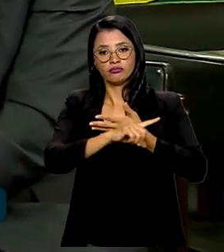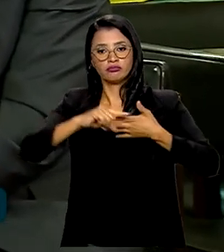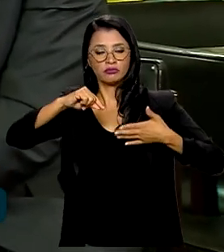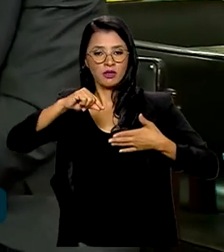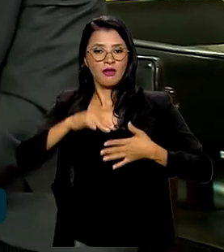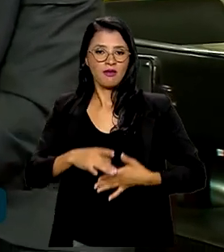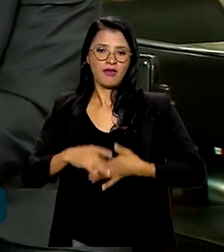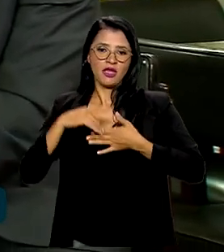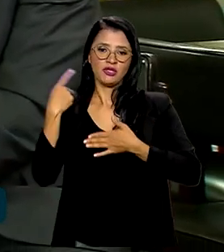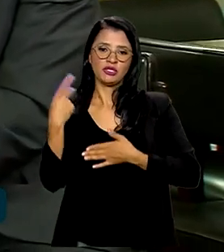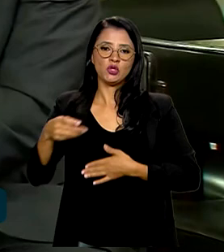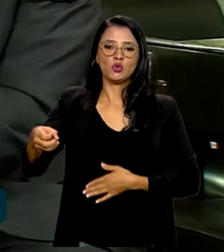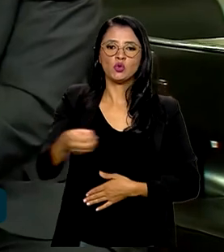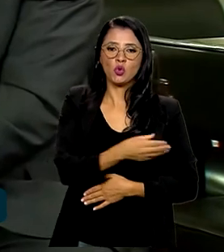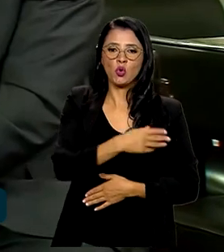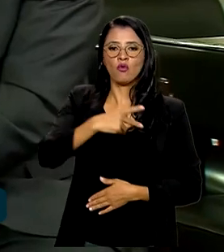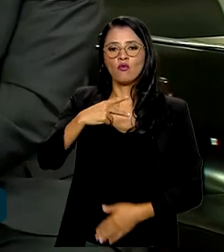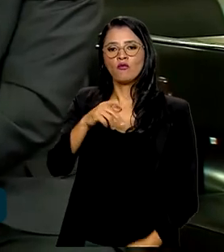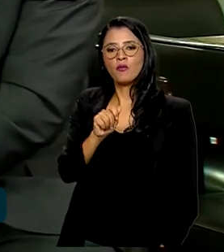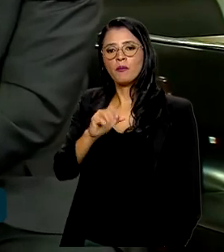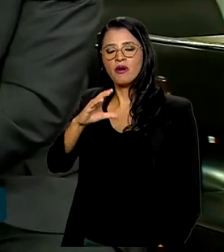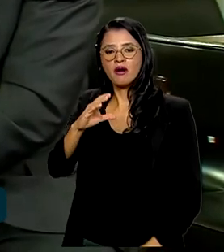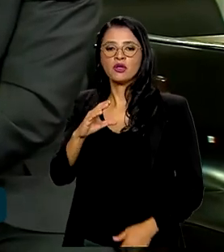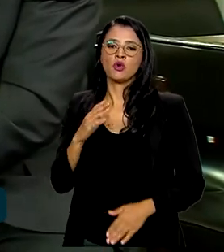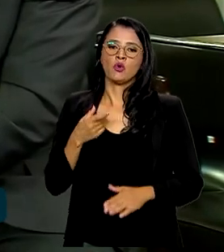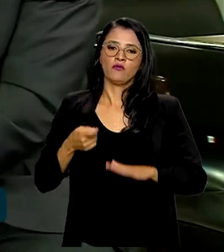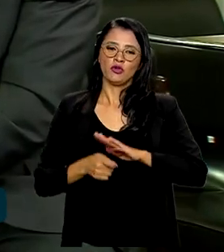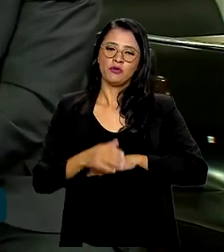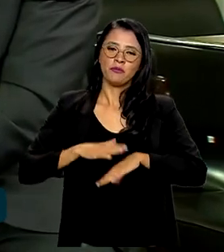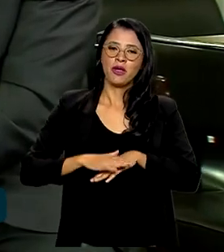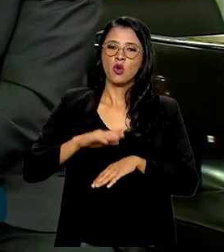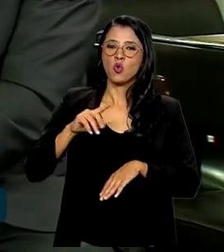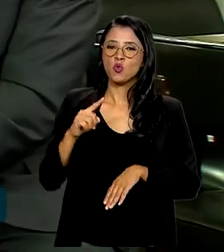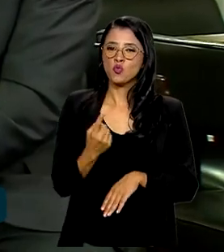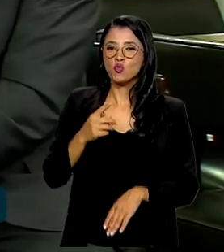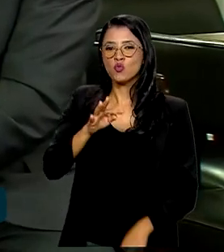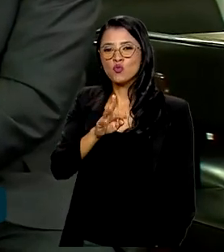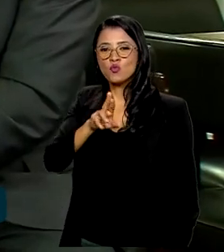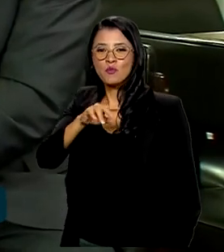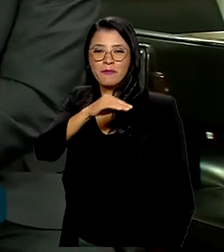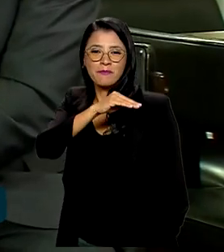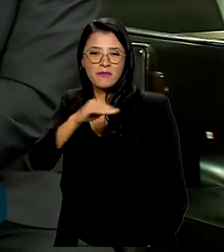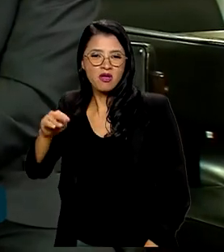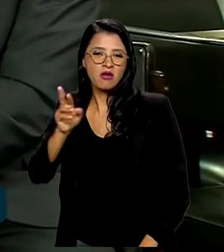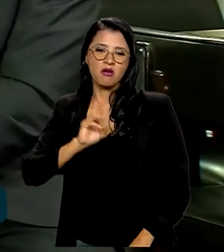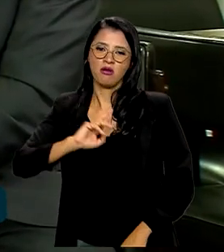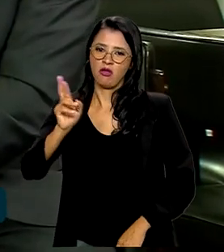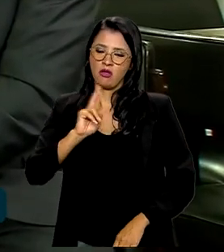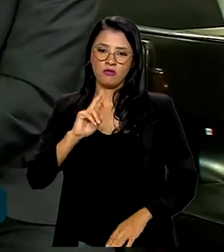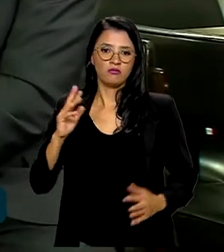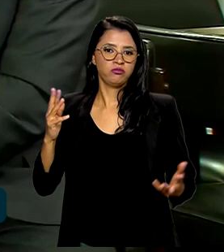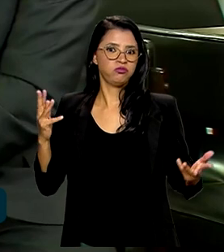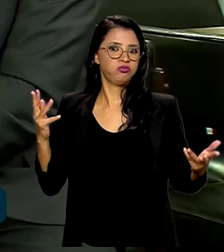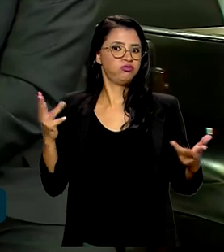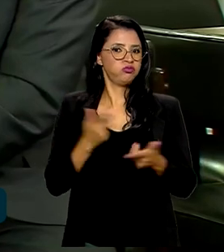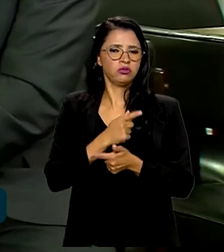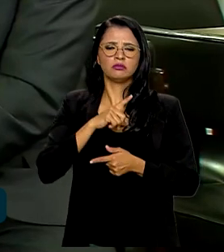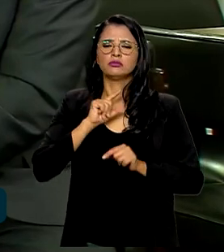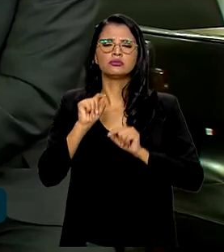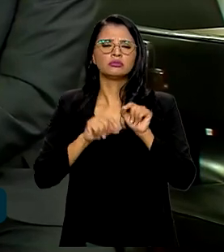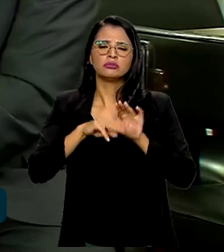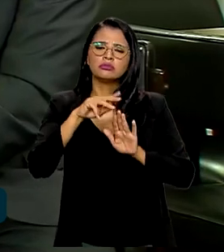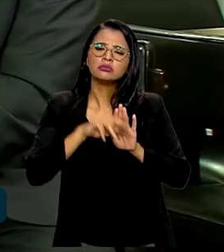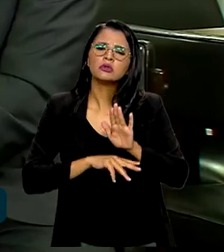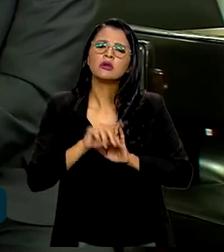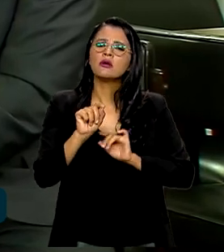esse novo PAC, com investimentos acima de R 1,5 trilhão, extraordinário investimento. O que o programa